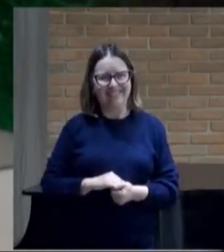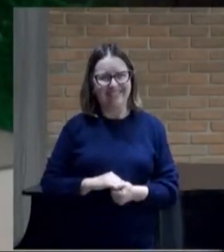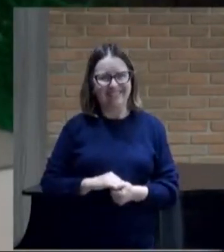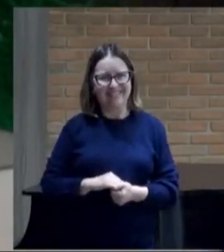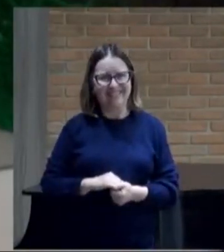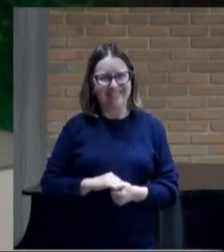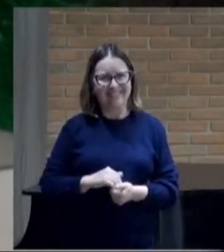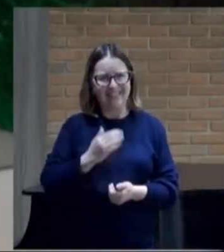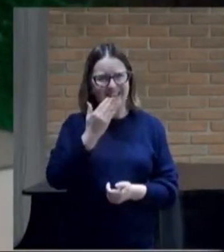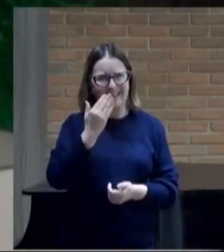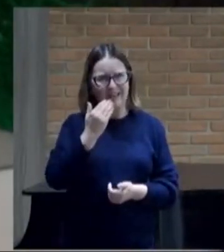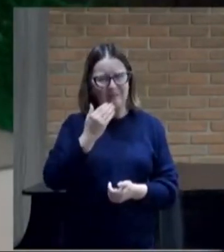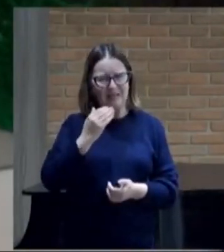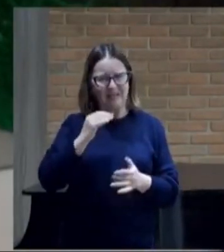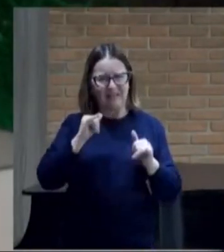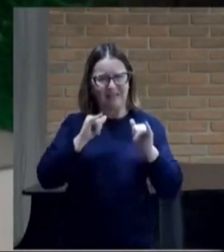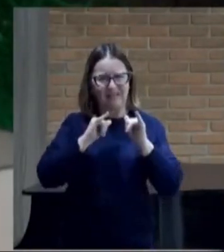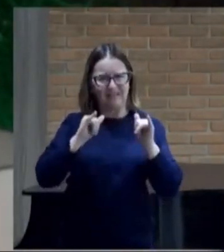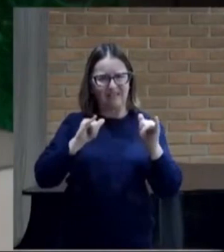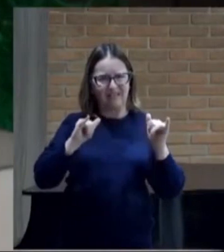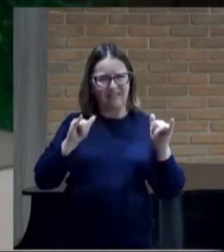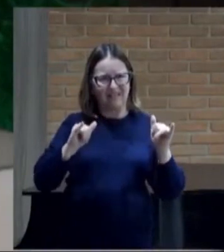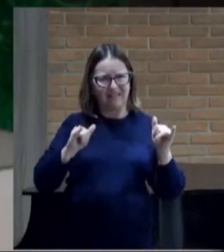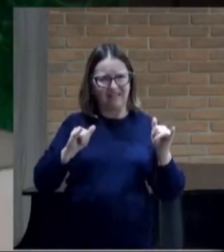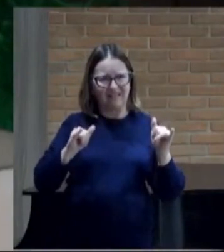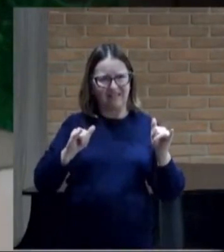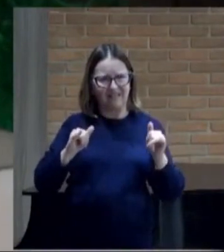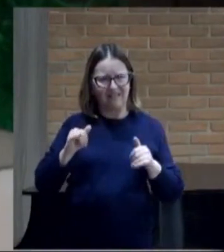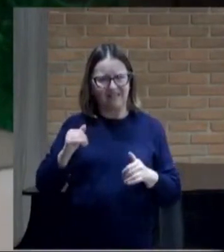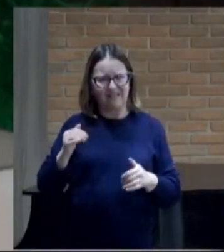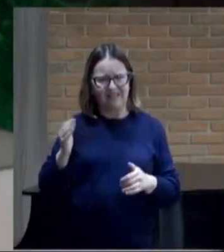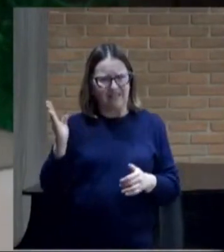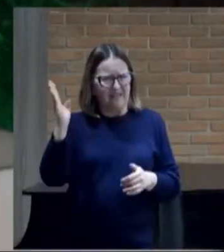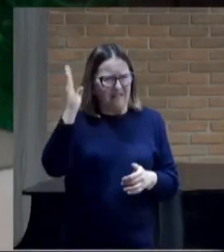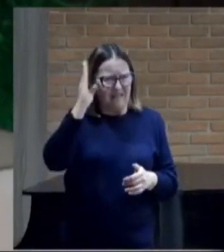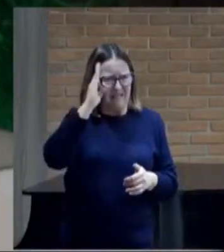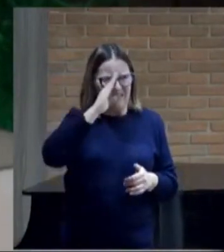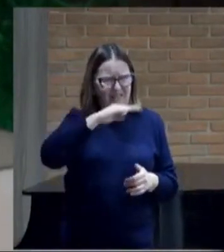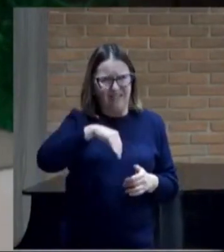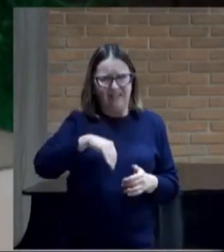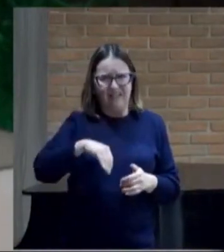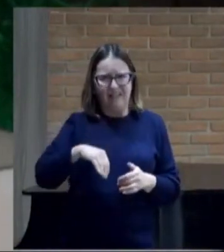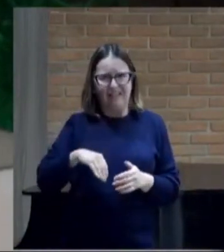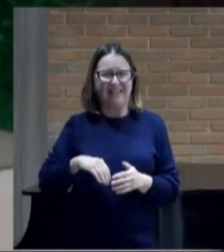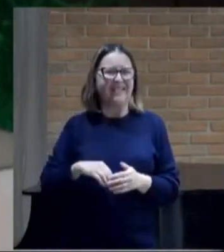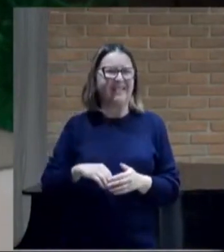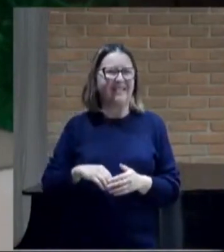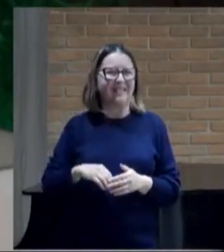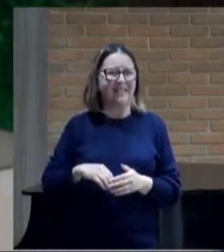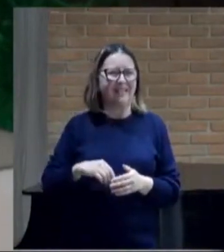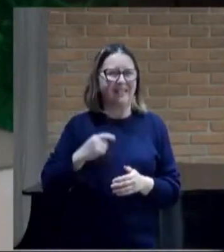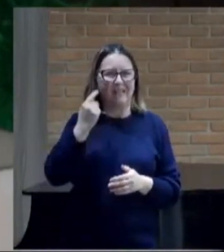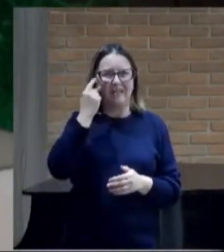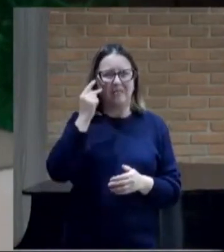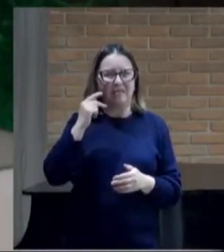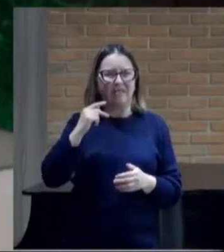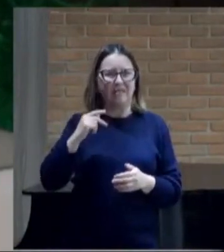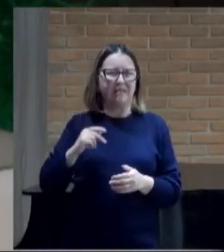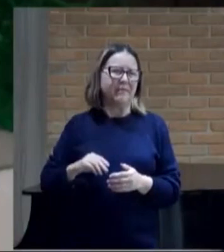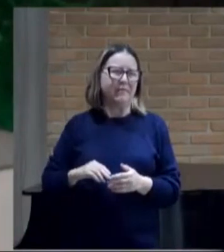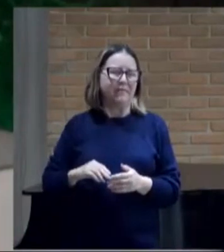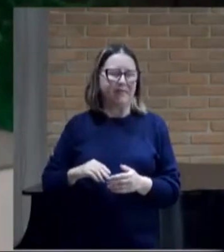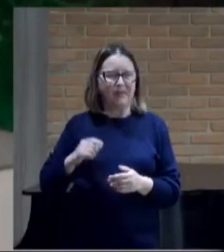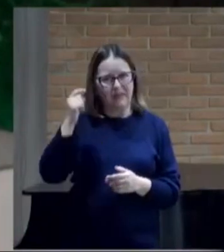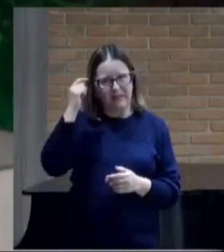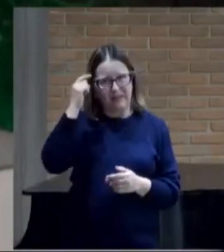Alimentar-se com Todas essas Coisas esdrúxulas E montadas Para entretenimento De